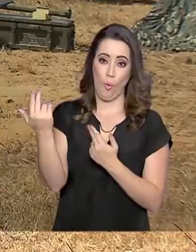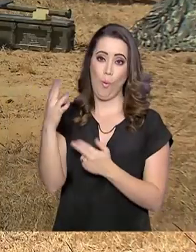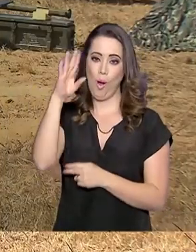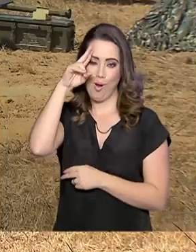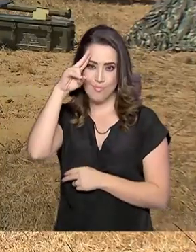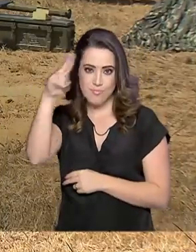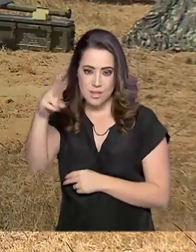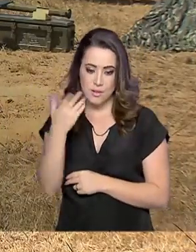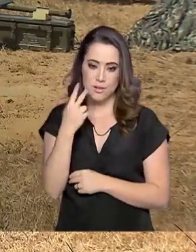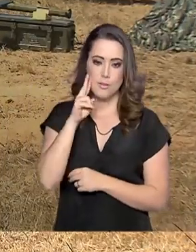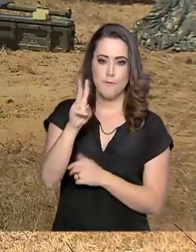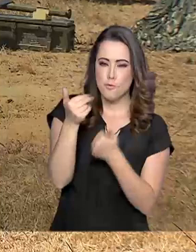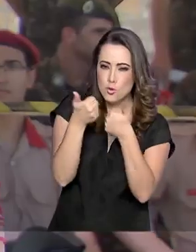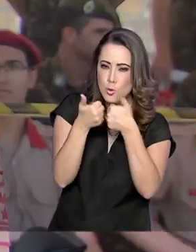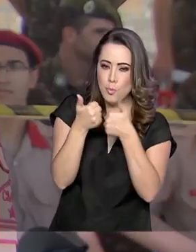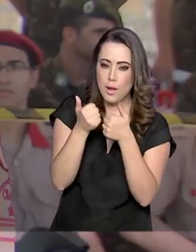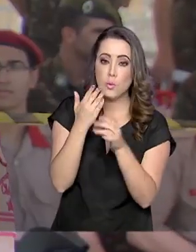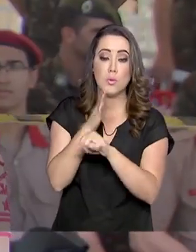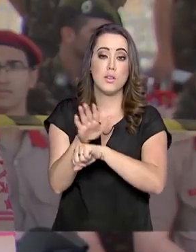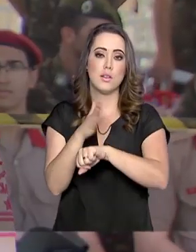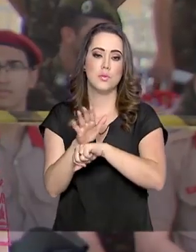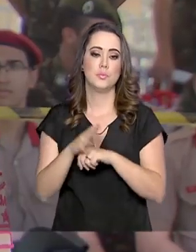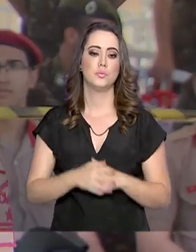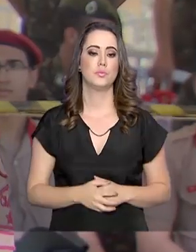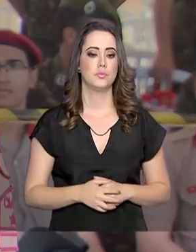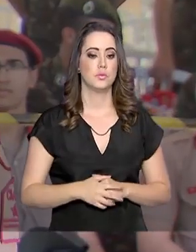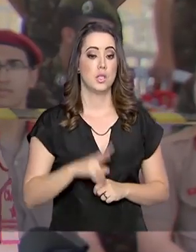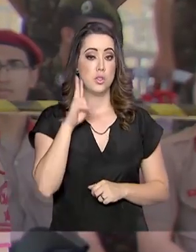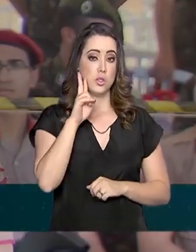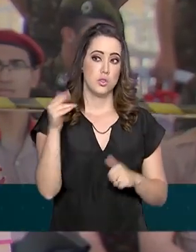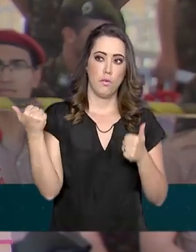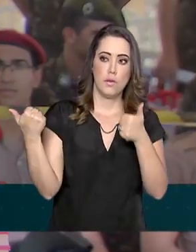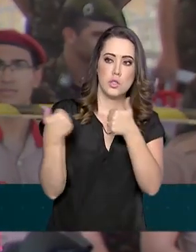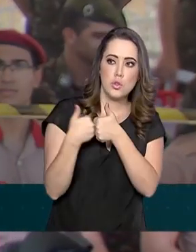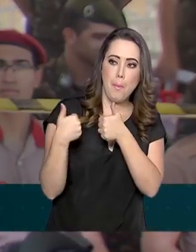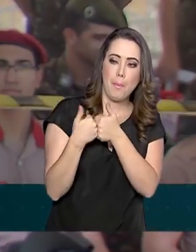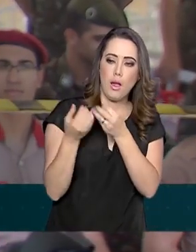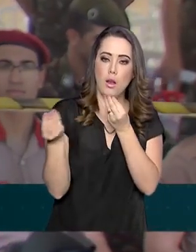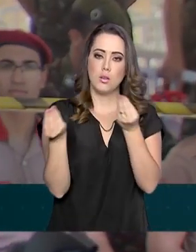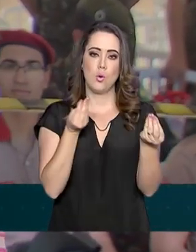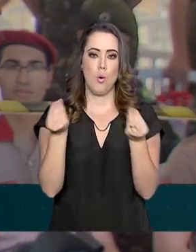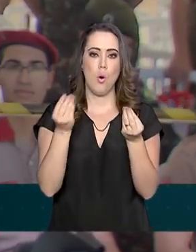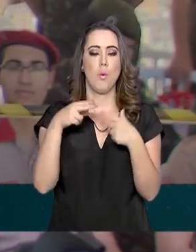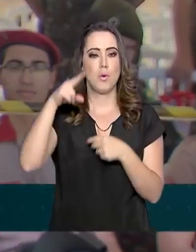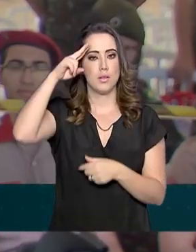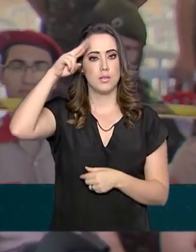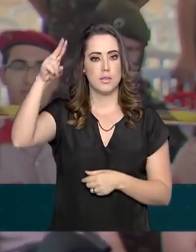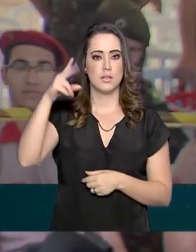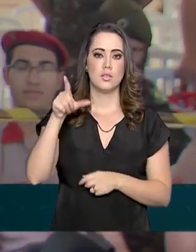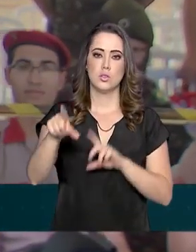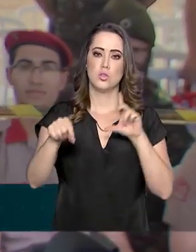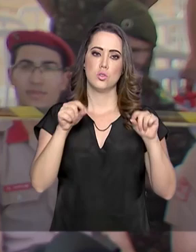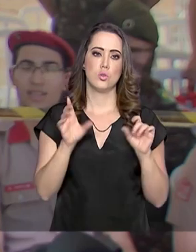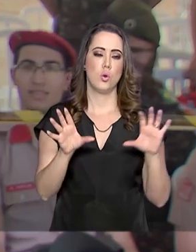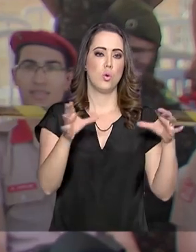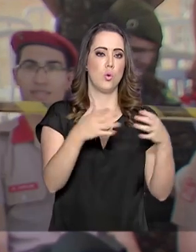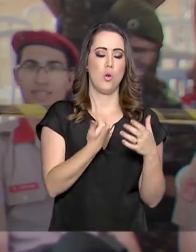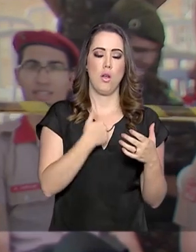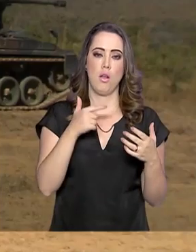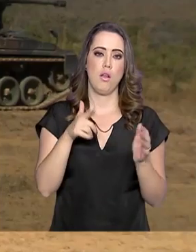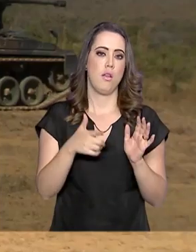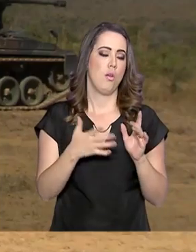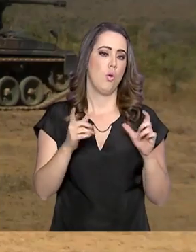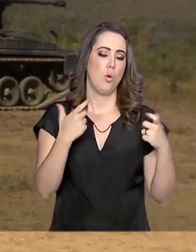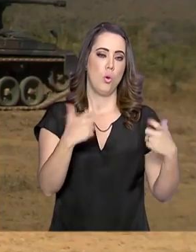conferir o treinamento militar. Dentro dos grêmios, a gente vê de perto mais como que é o Exército em si e a gente escolhe cada arma que gosta